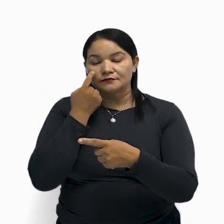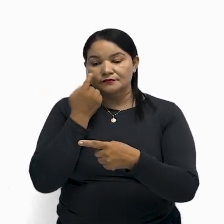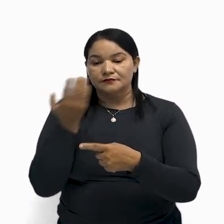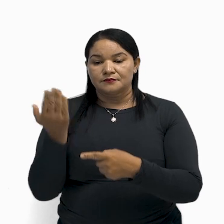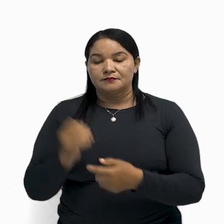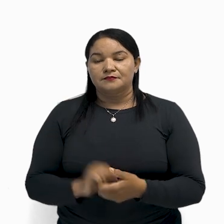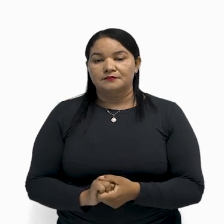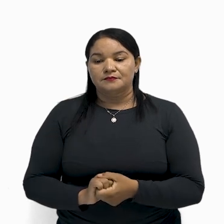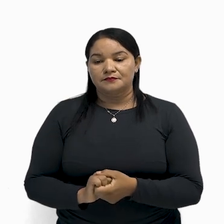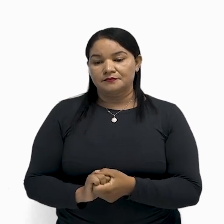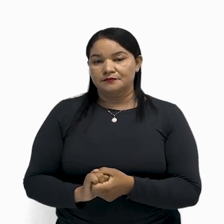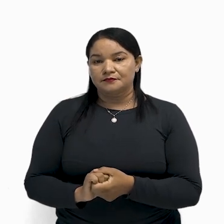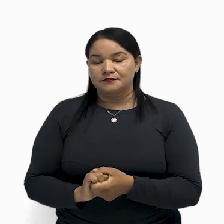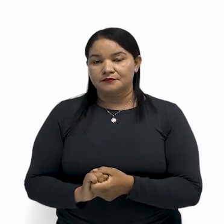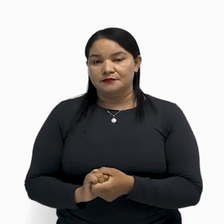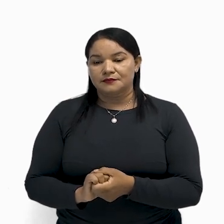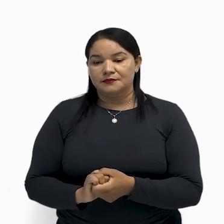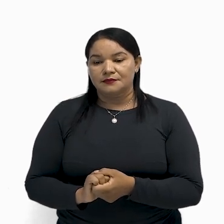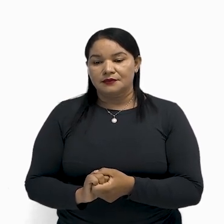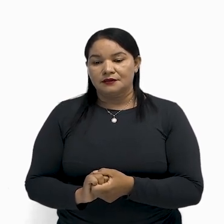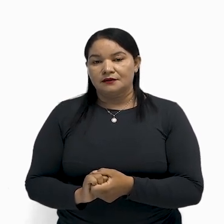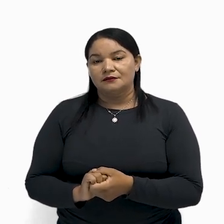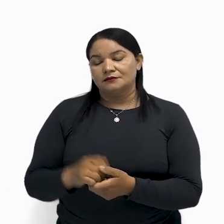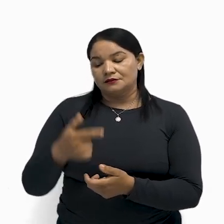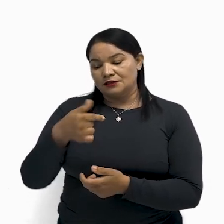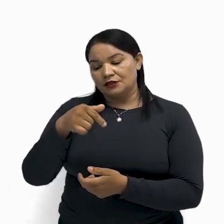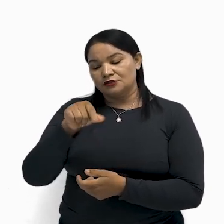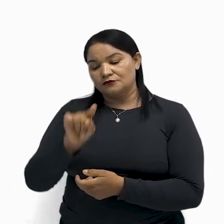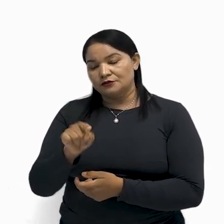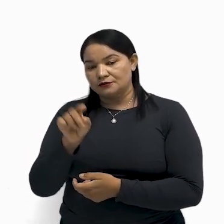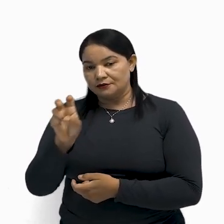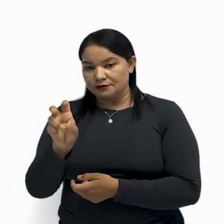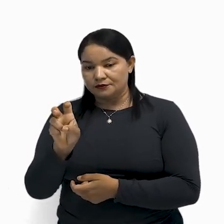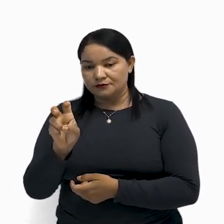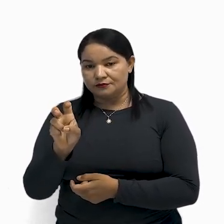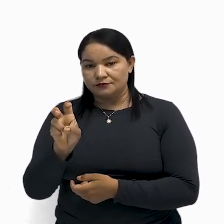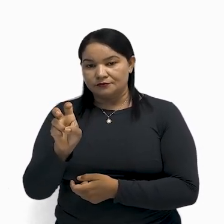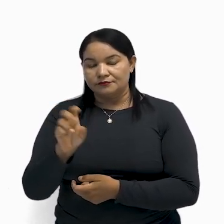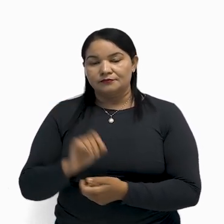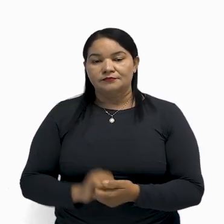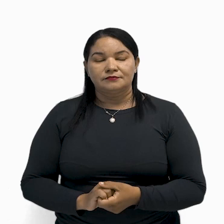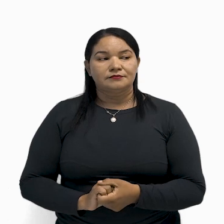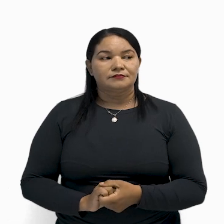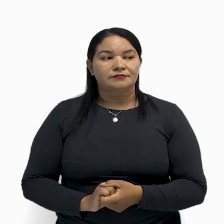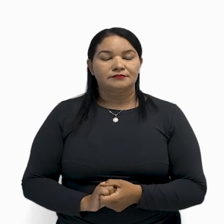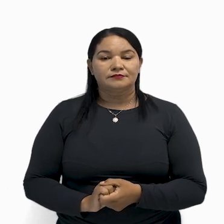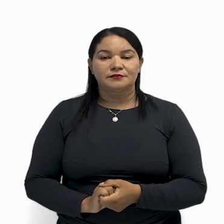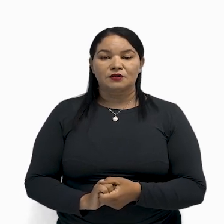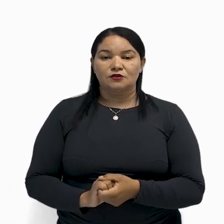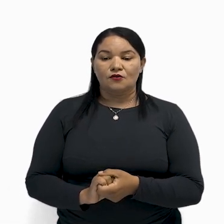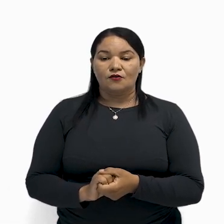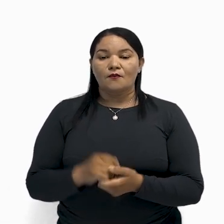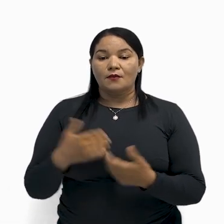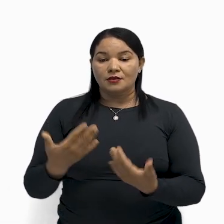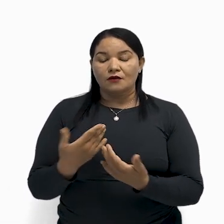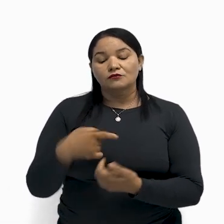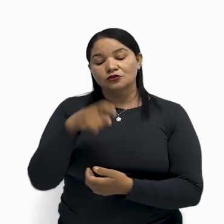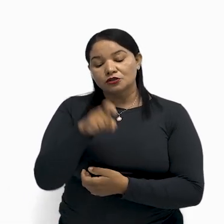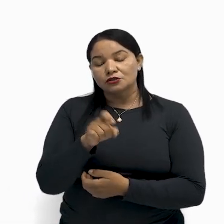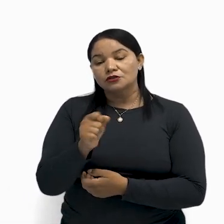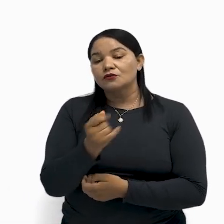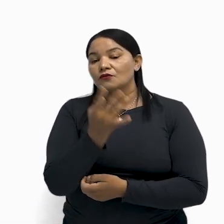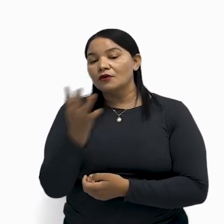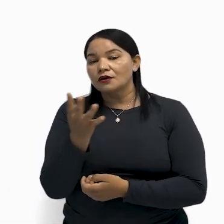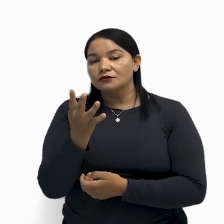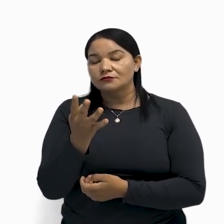igual a 7,5. Pronto. Esse é o valor de X, ou